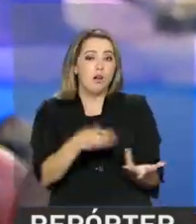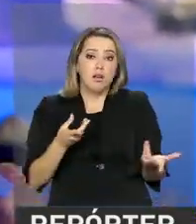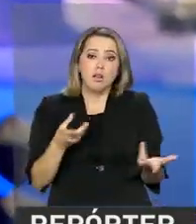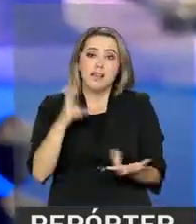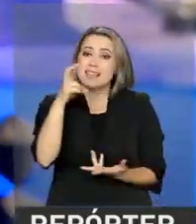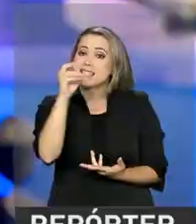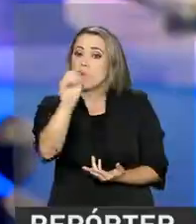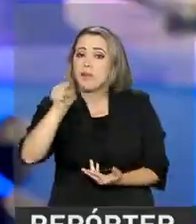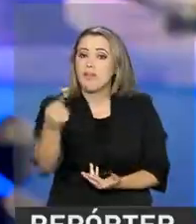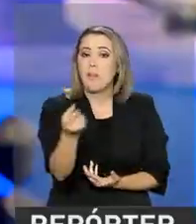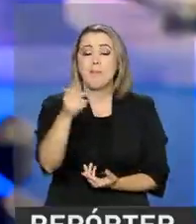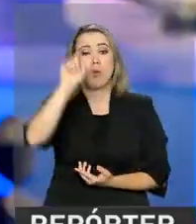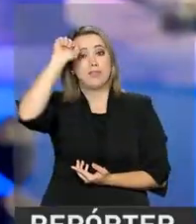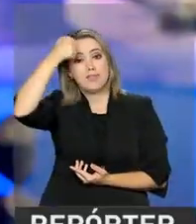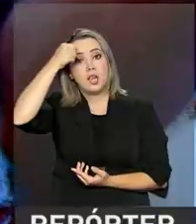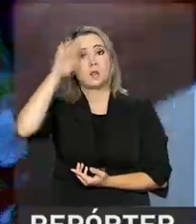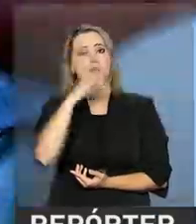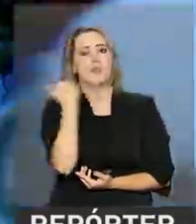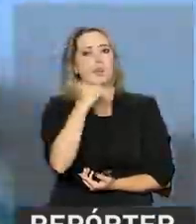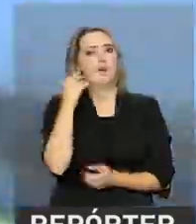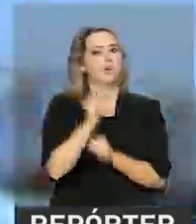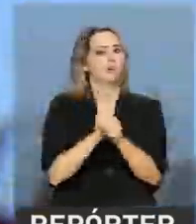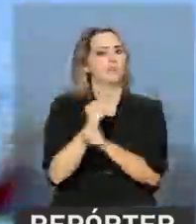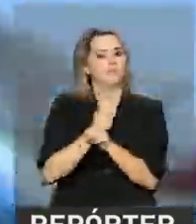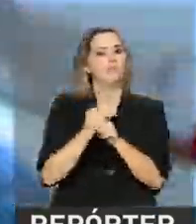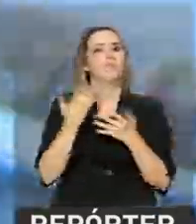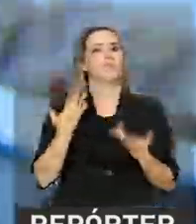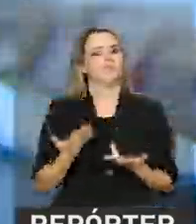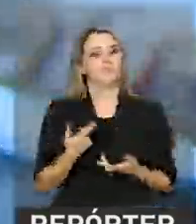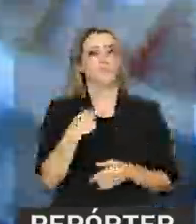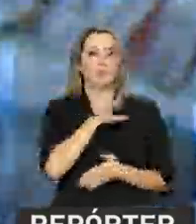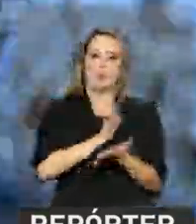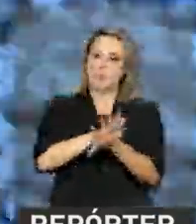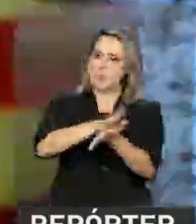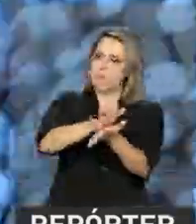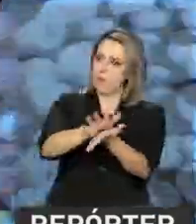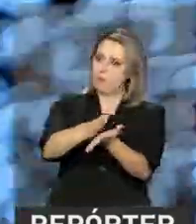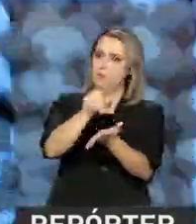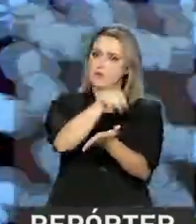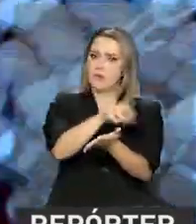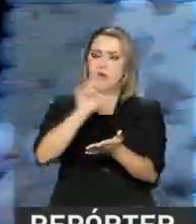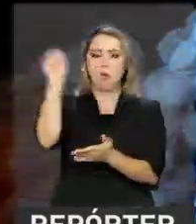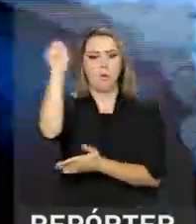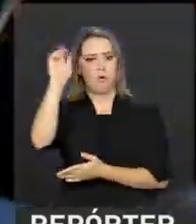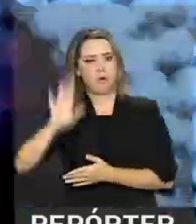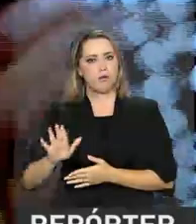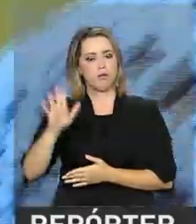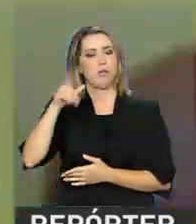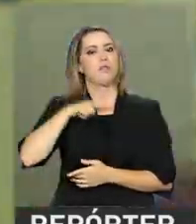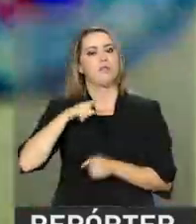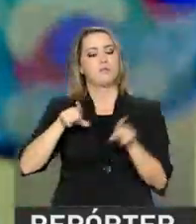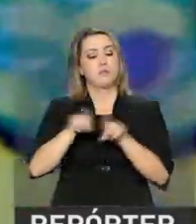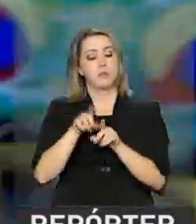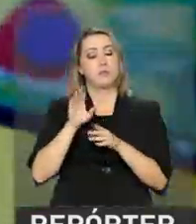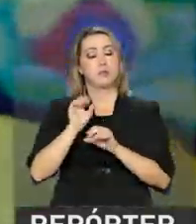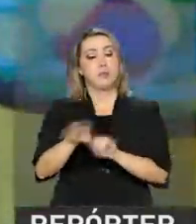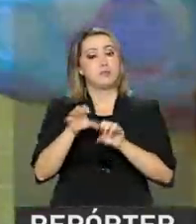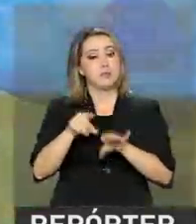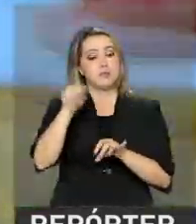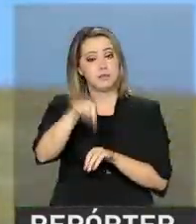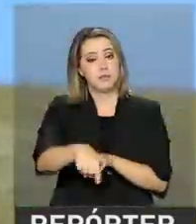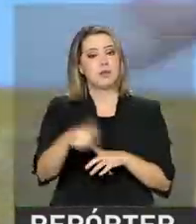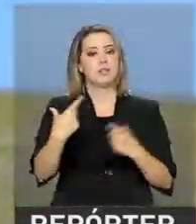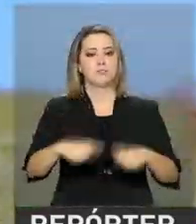São 50 mil jovens negros que morrem por ano. A percussão com instrumentos da cultura de matriz africana também é ensinada no ponto de cultura.